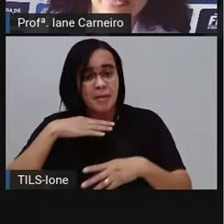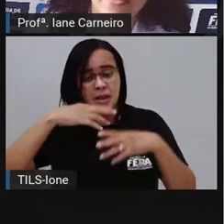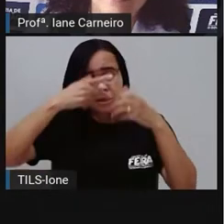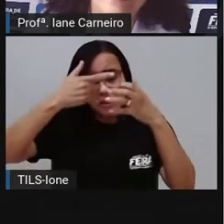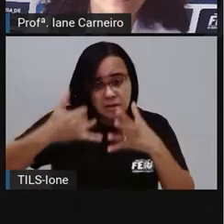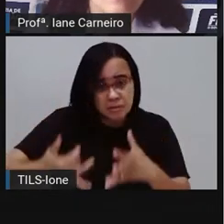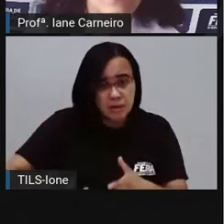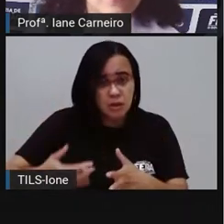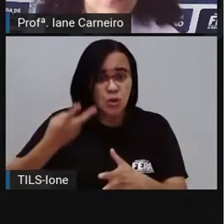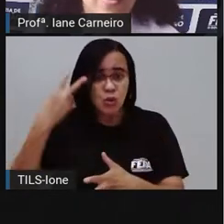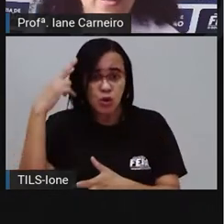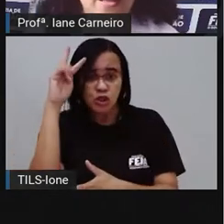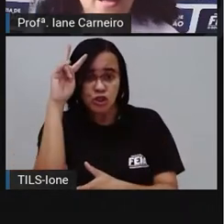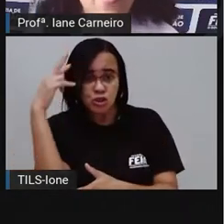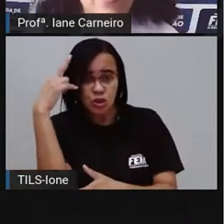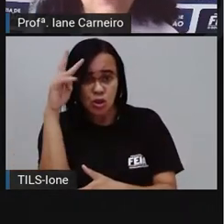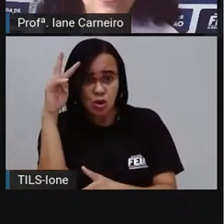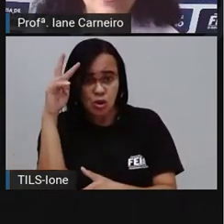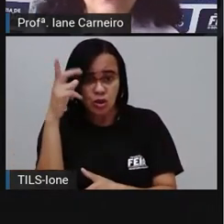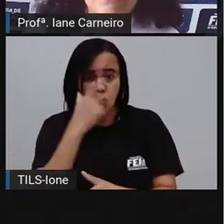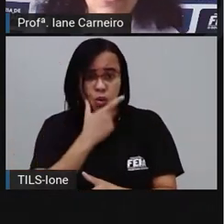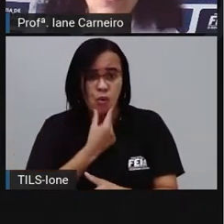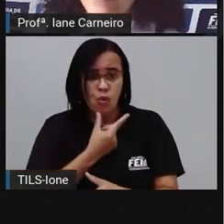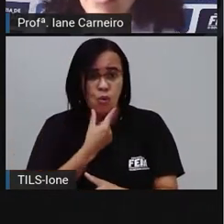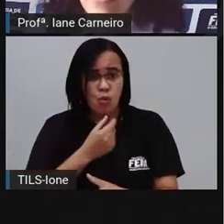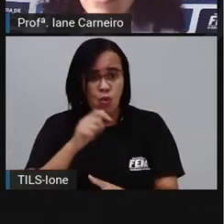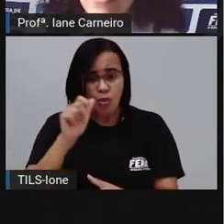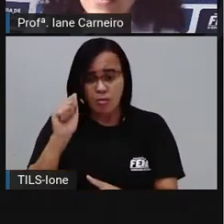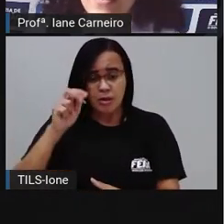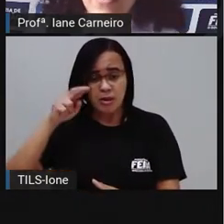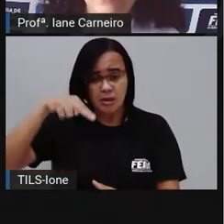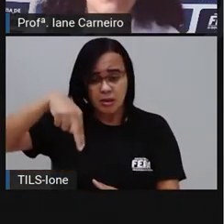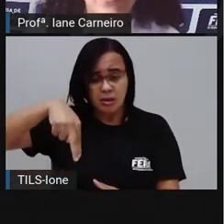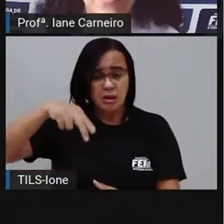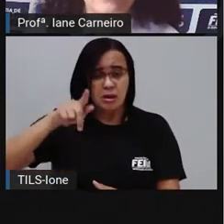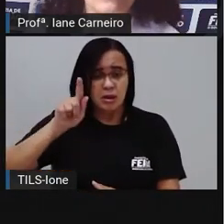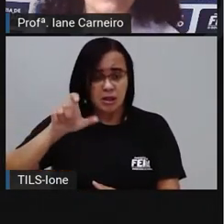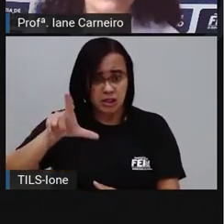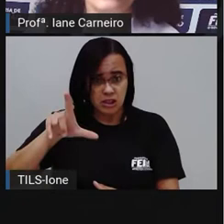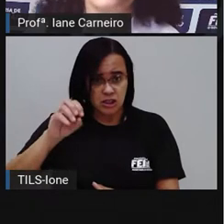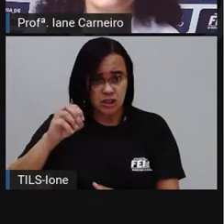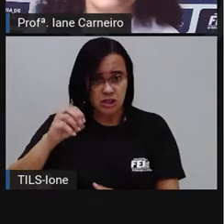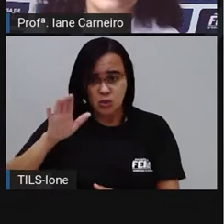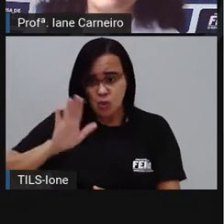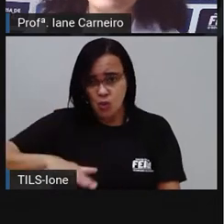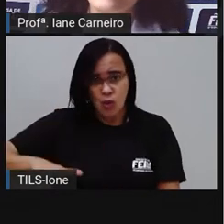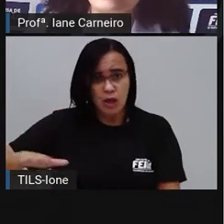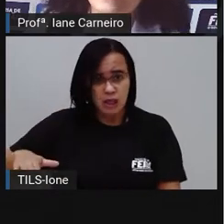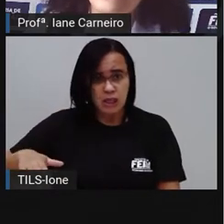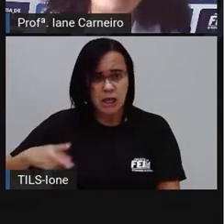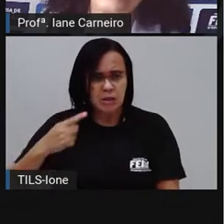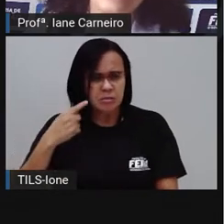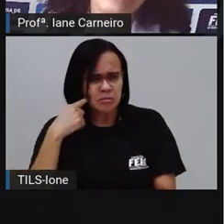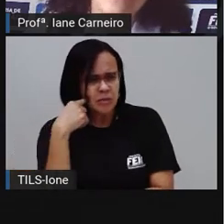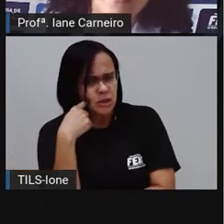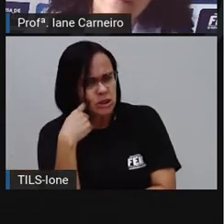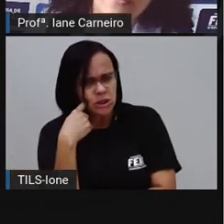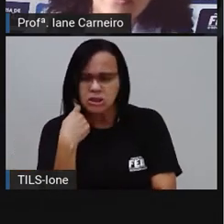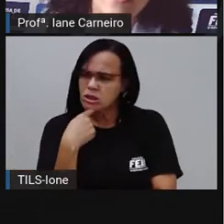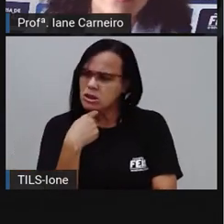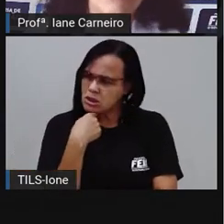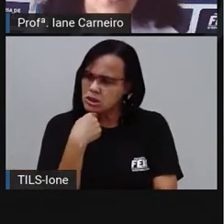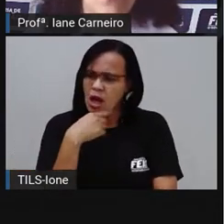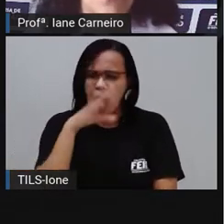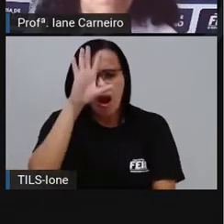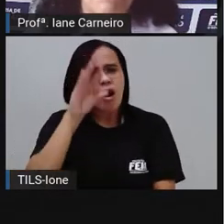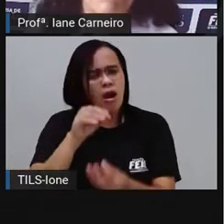história, ele fez uma cara de quem estava começando a entender um bocado de coisas. Então, olhou para a